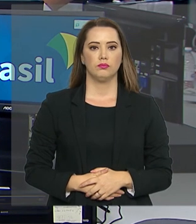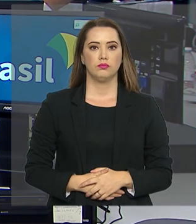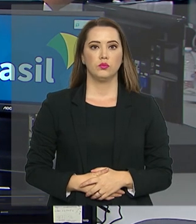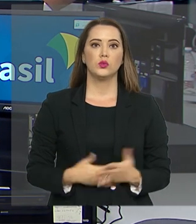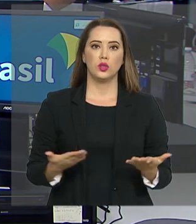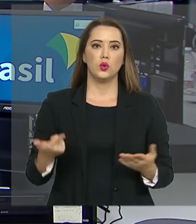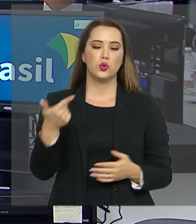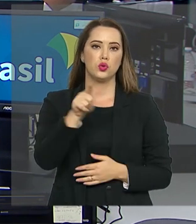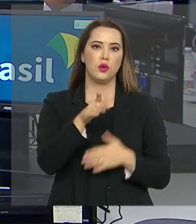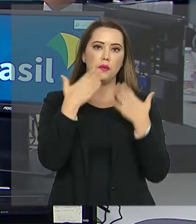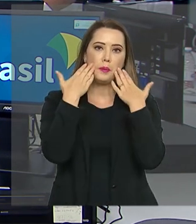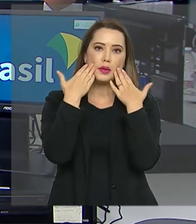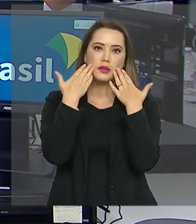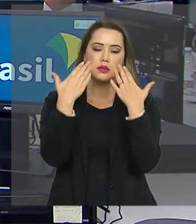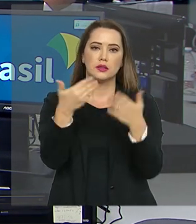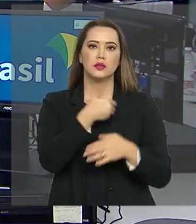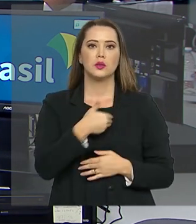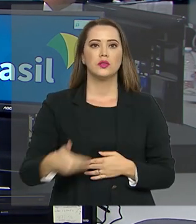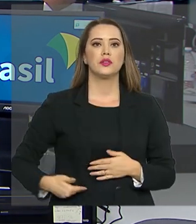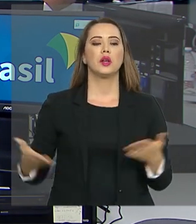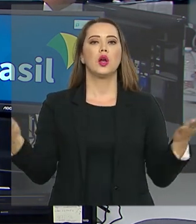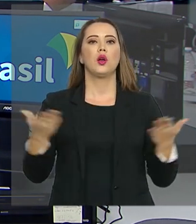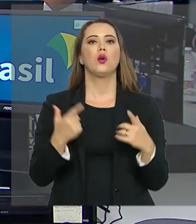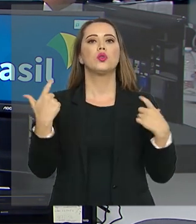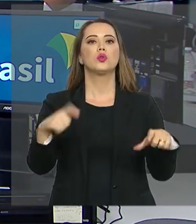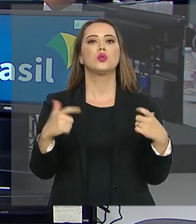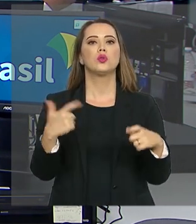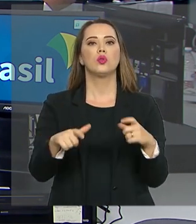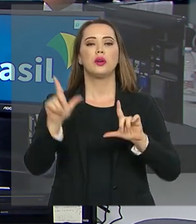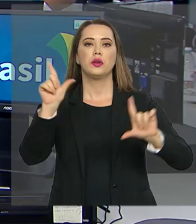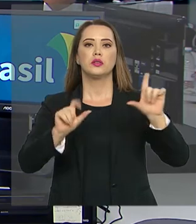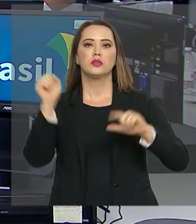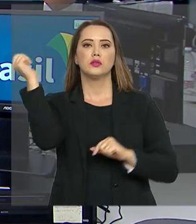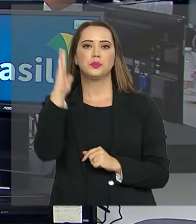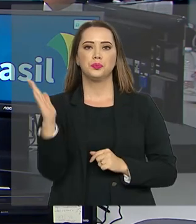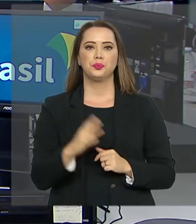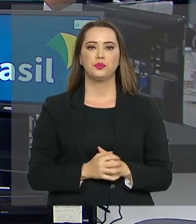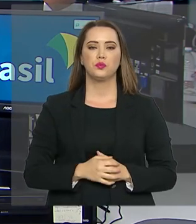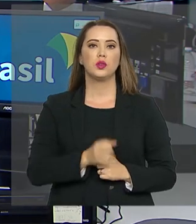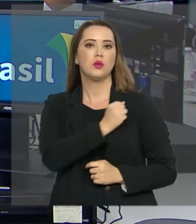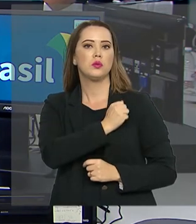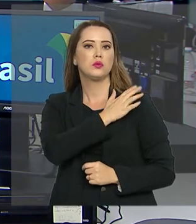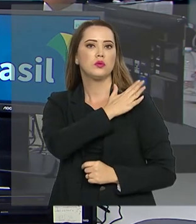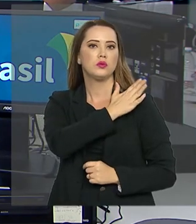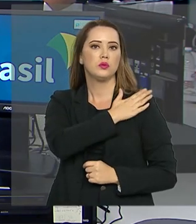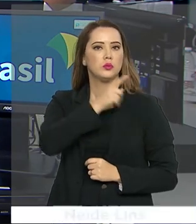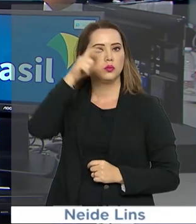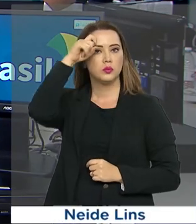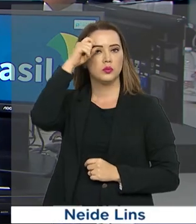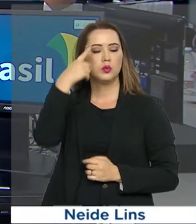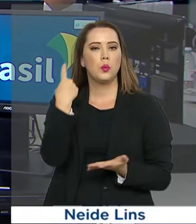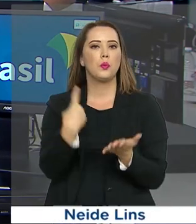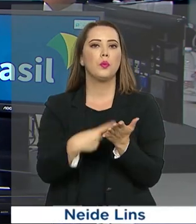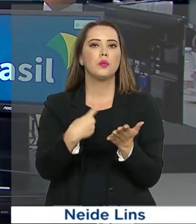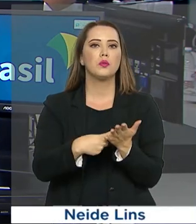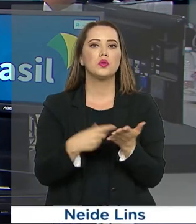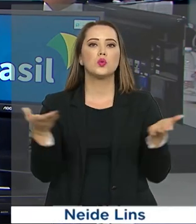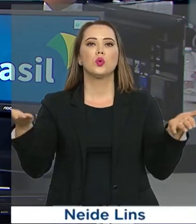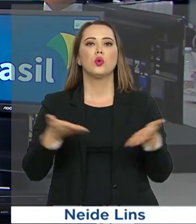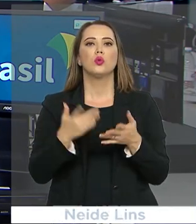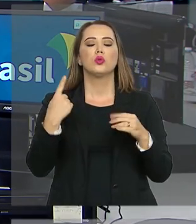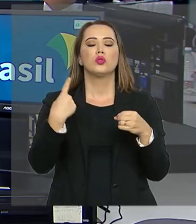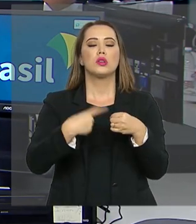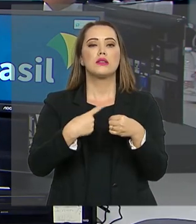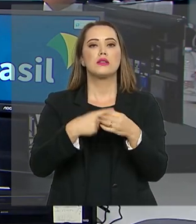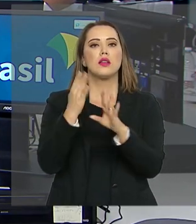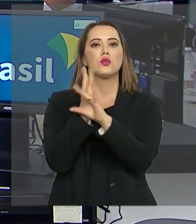Estamos de volta com o governo agora direto aqui da redação da TV Brasil. O vice-presidente Hamilton Mourão cumpriu agenda hoje